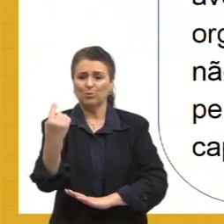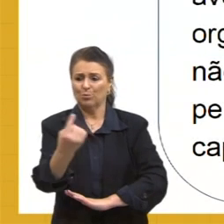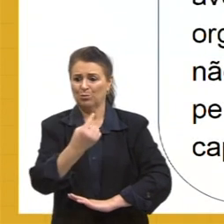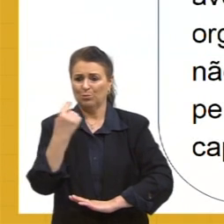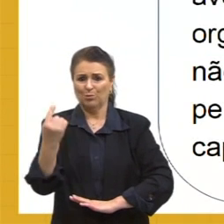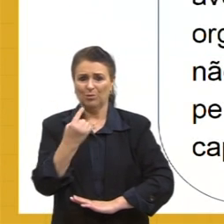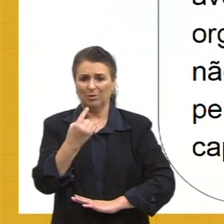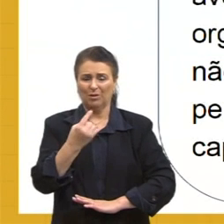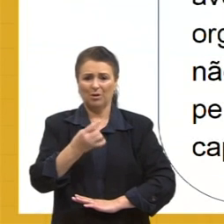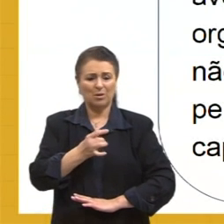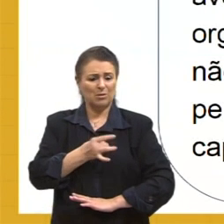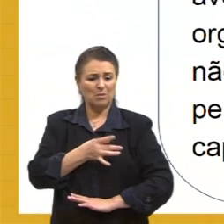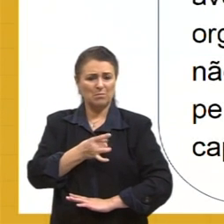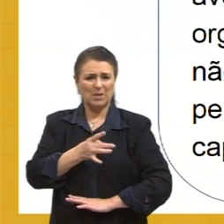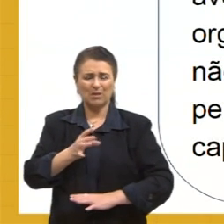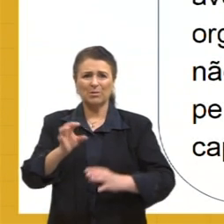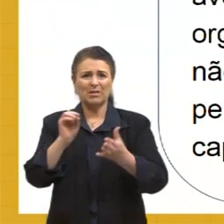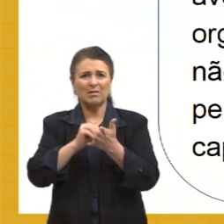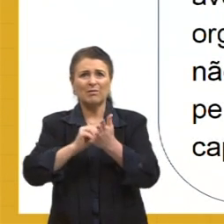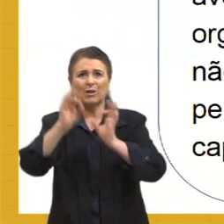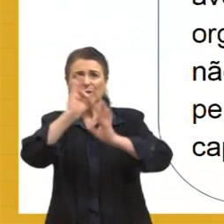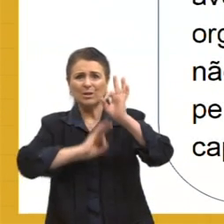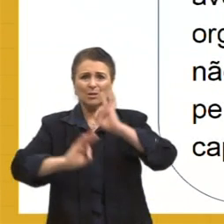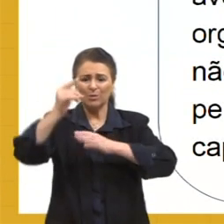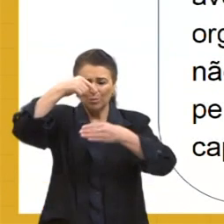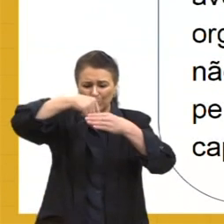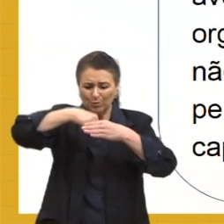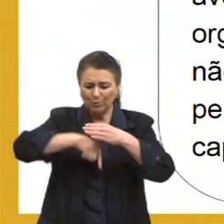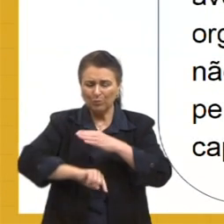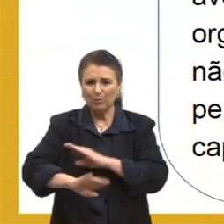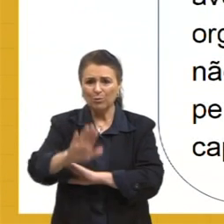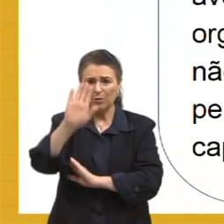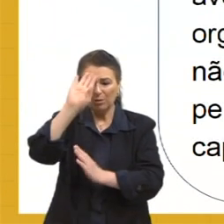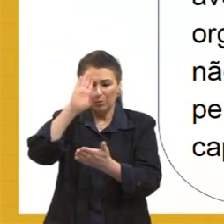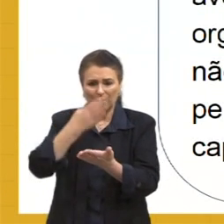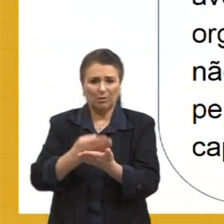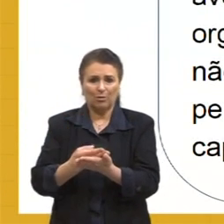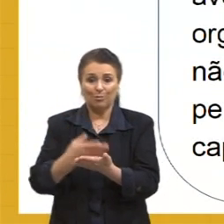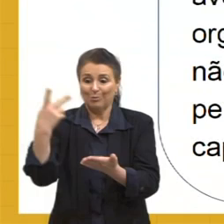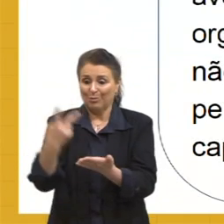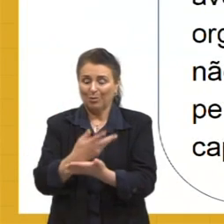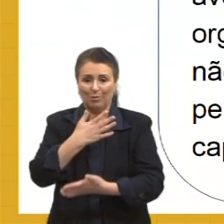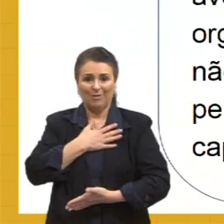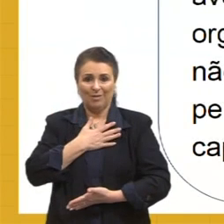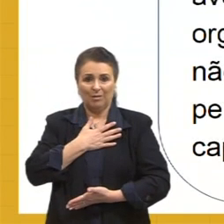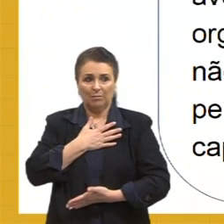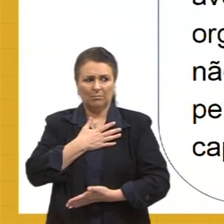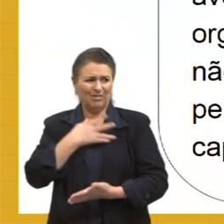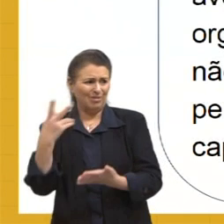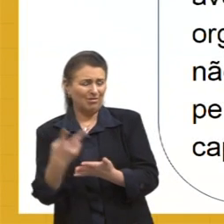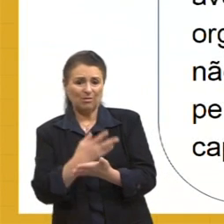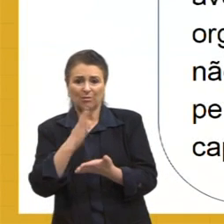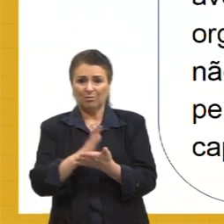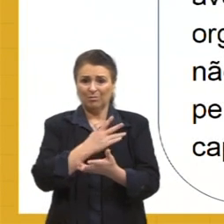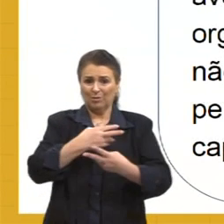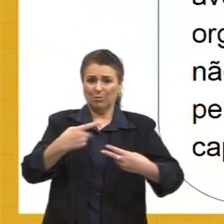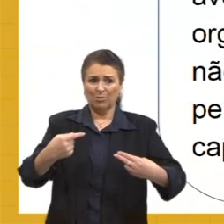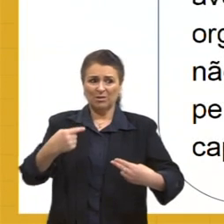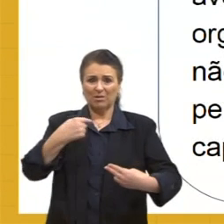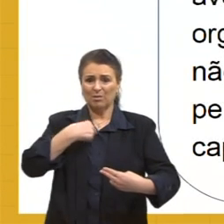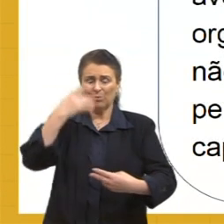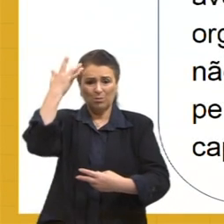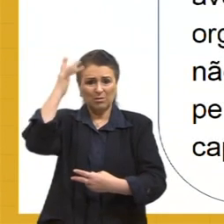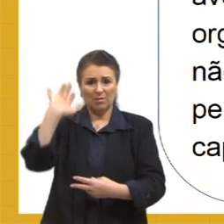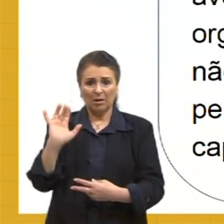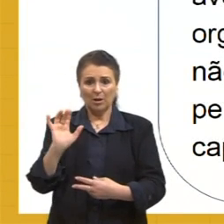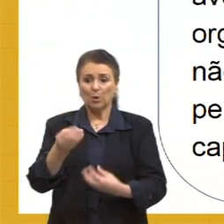Tenho medo dessa desorganização profunda. Não confio no que me aconteceu. Aconteceu-me alguma coisa que eu, pelo fato de não saber